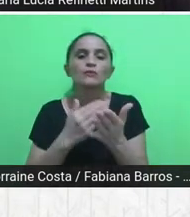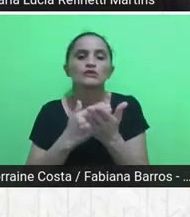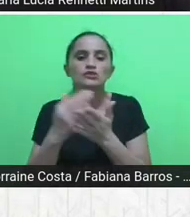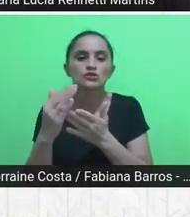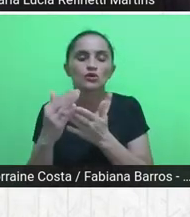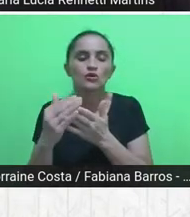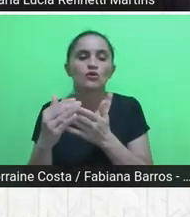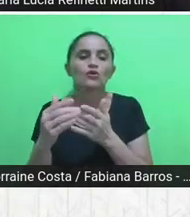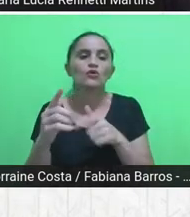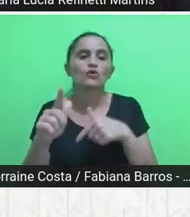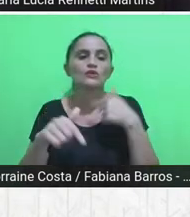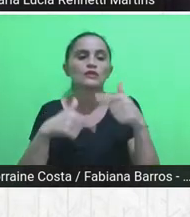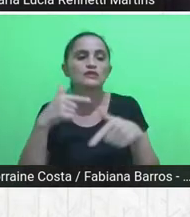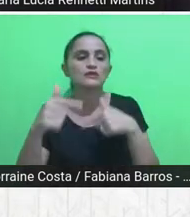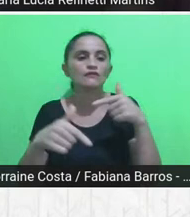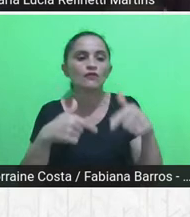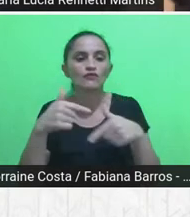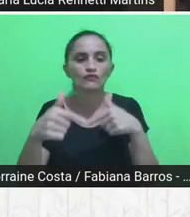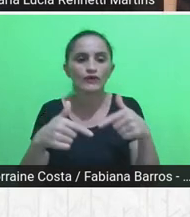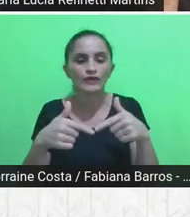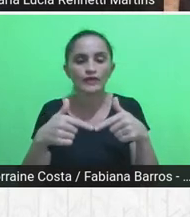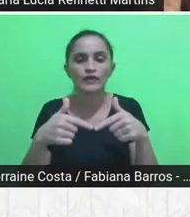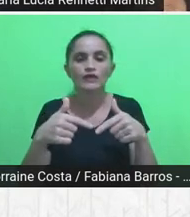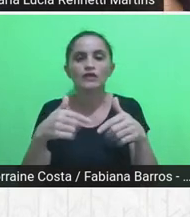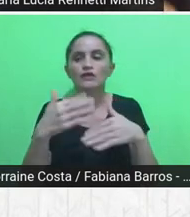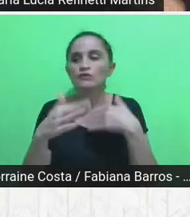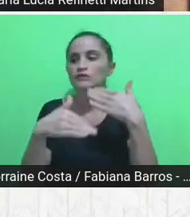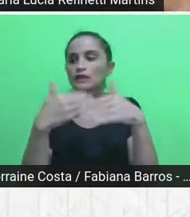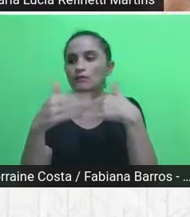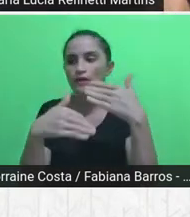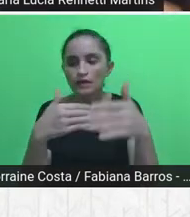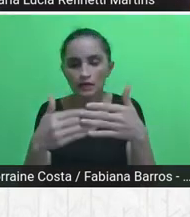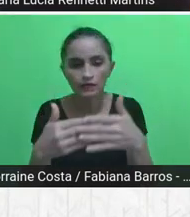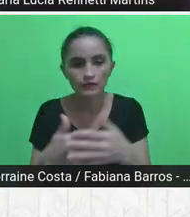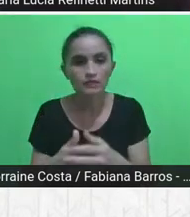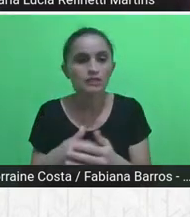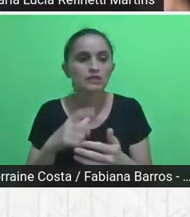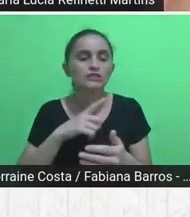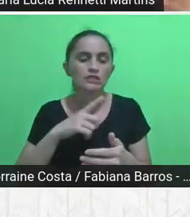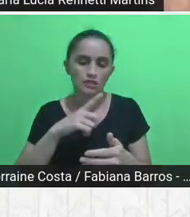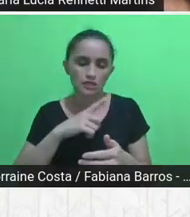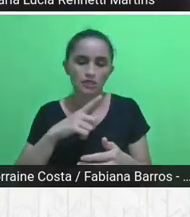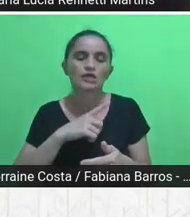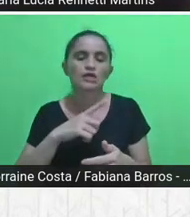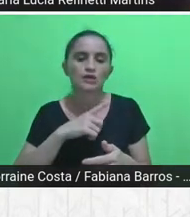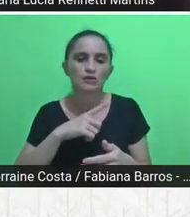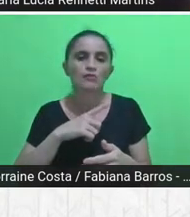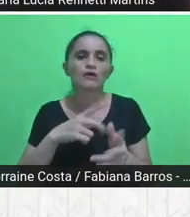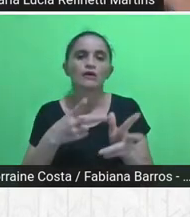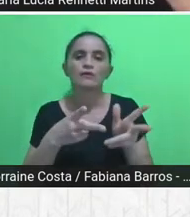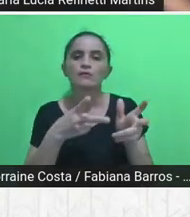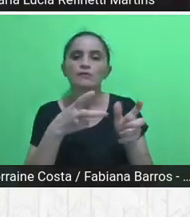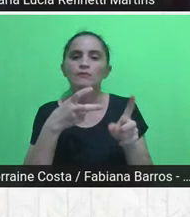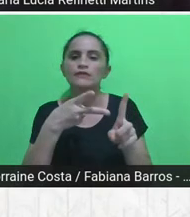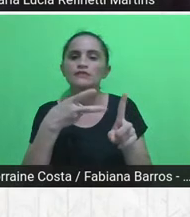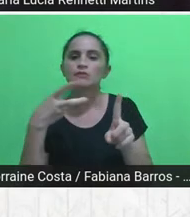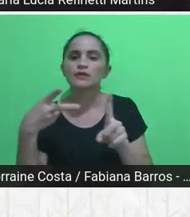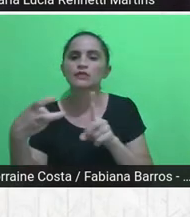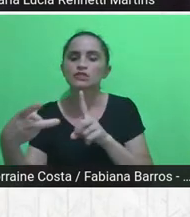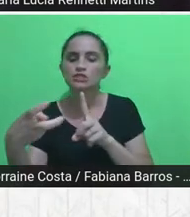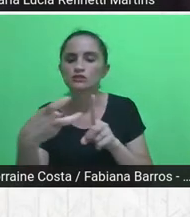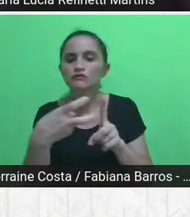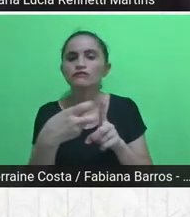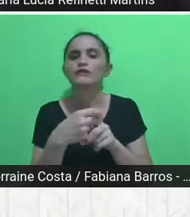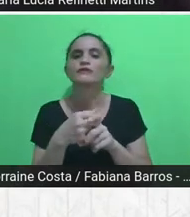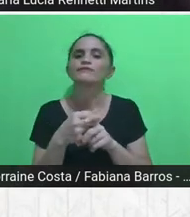tinha uma, vamos dizer, uma perspectiva de resolutividade bastante grande, mas eu acho que no